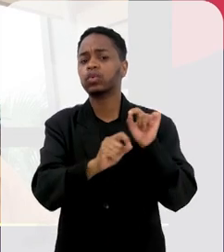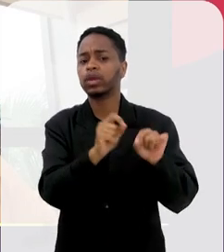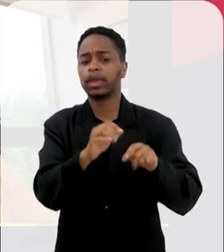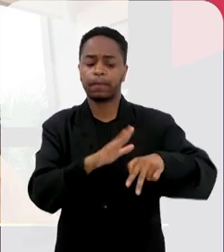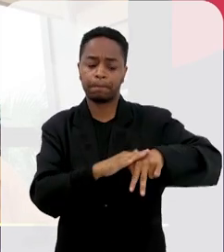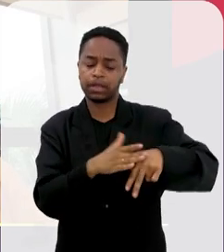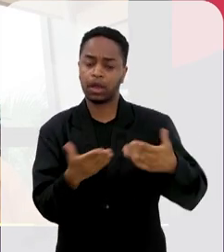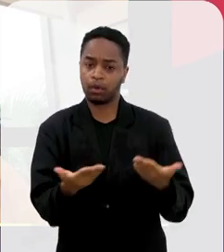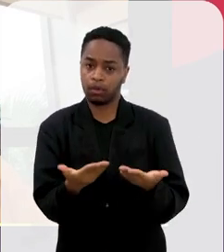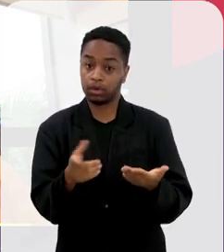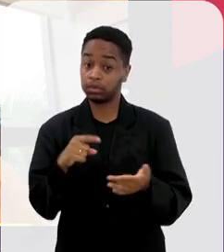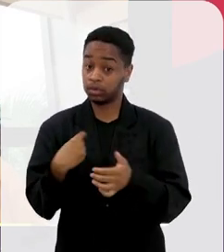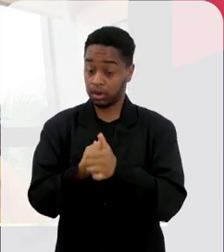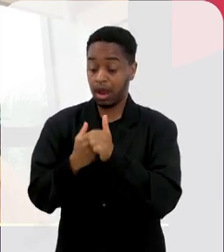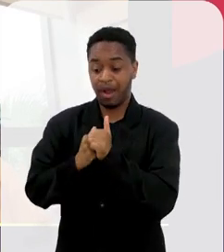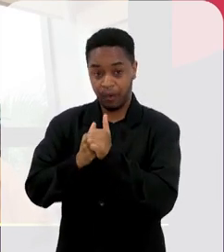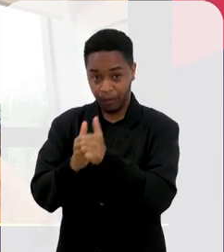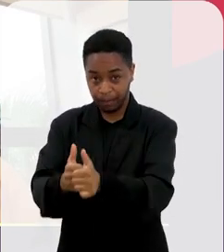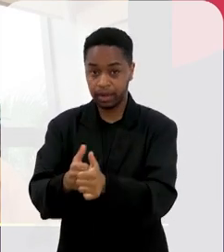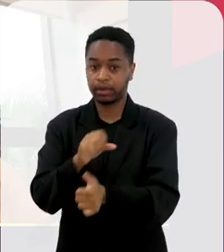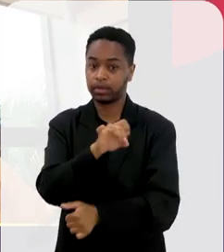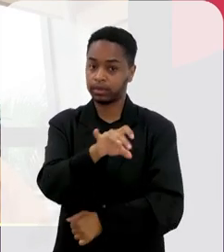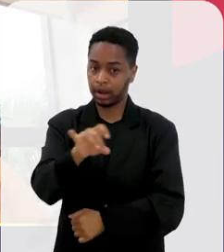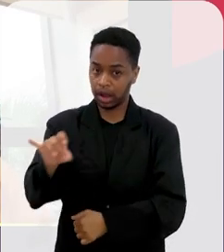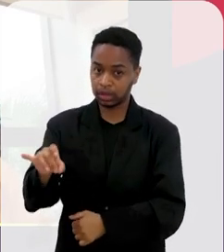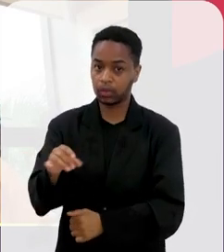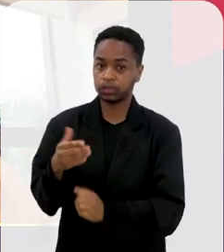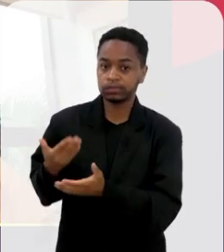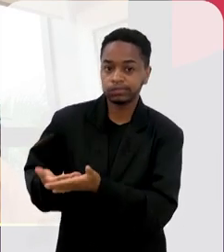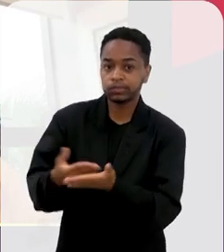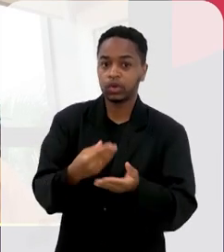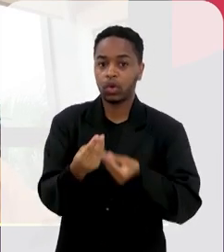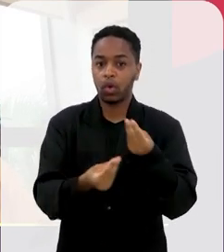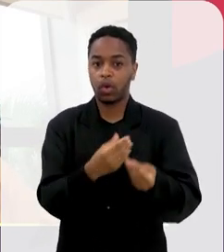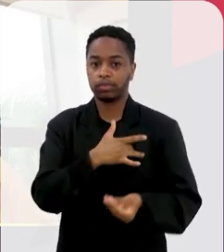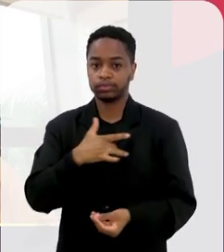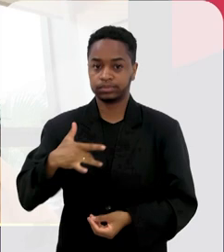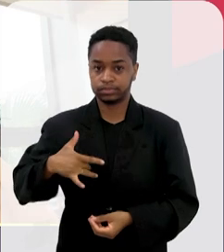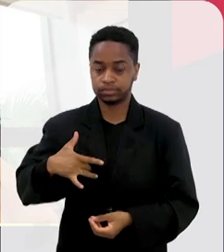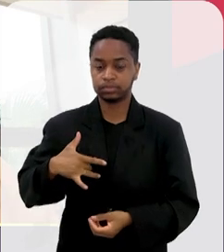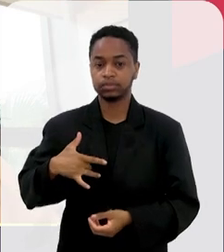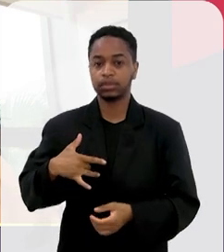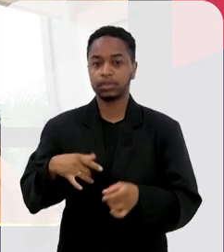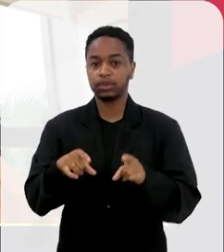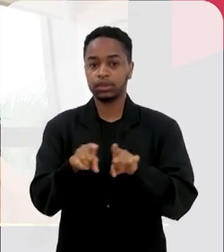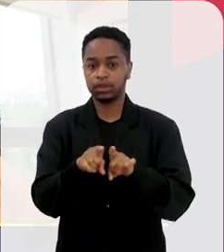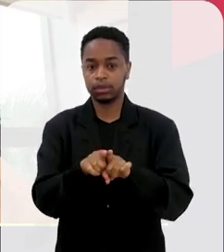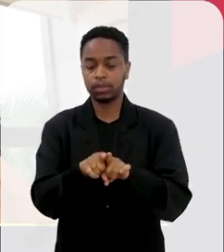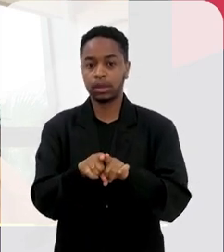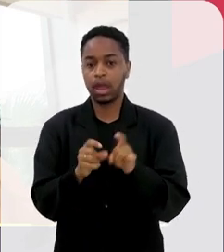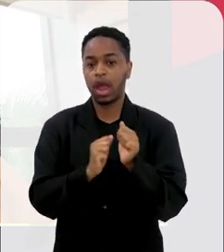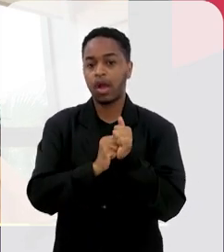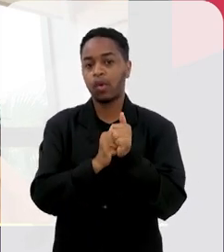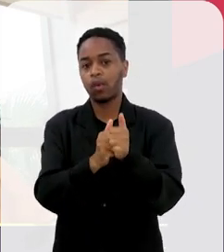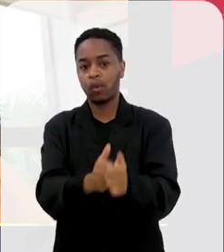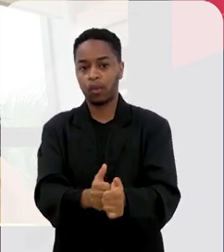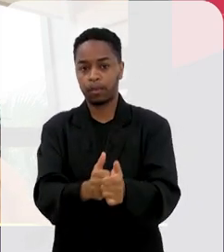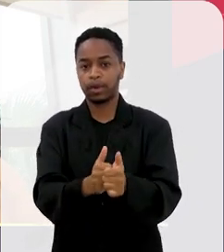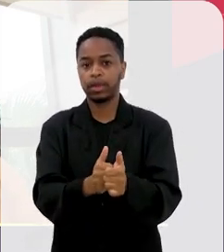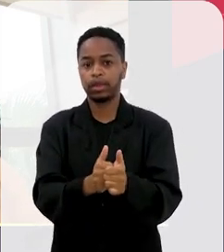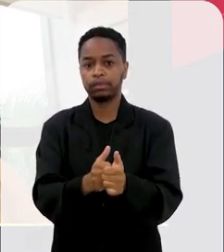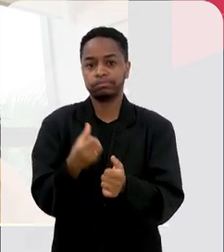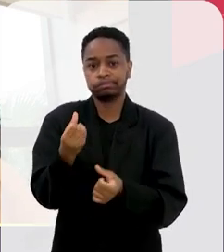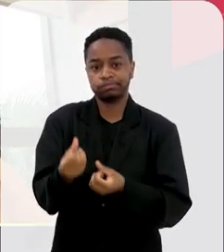o que vocês estão fazendo com esses pacientes agora? A gente está acompanhando clinicamente, acompanhando as funções cognitivas e